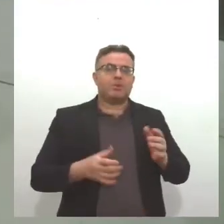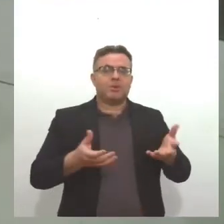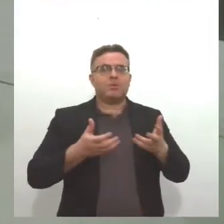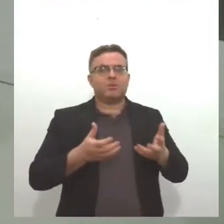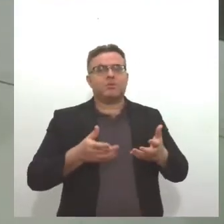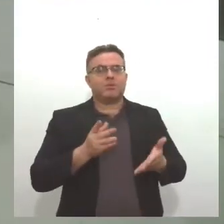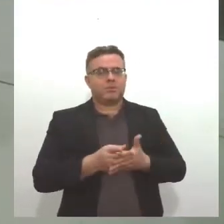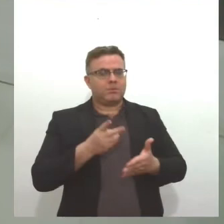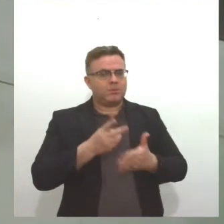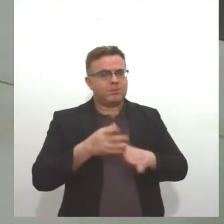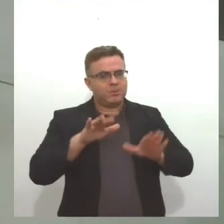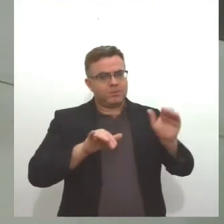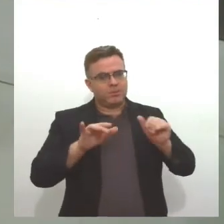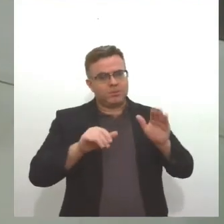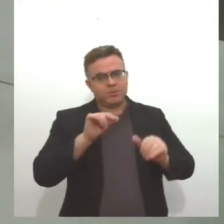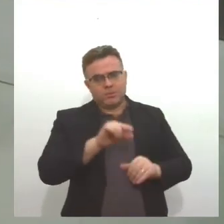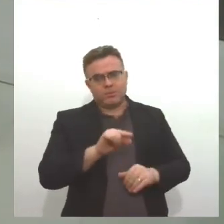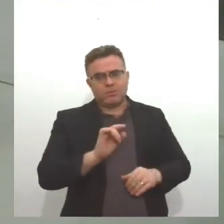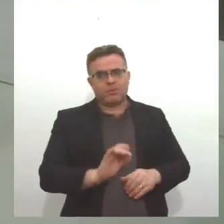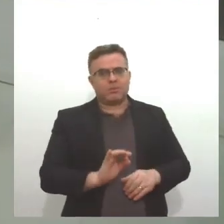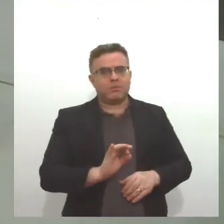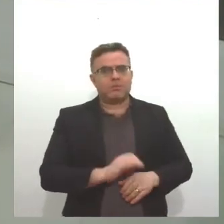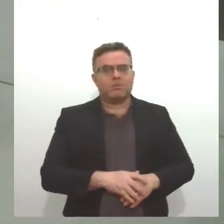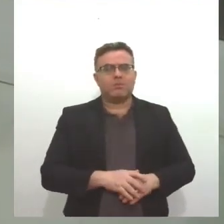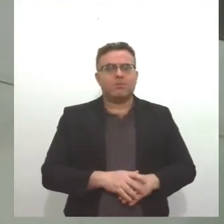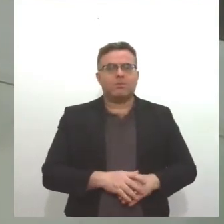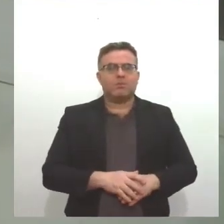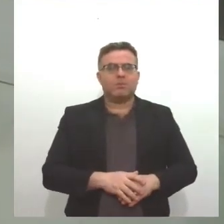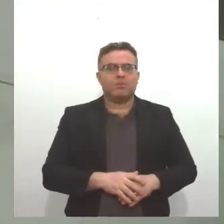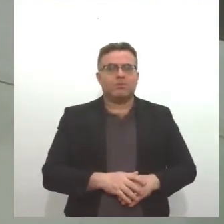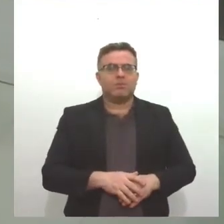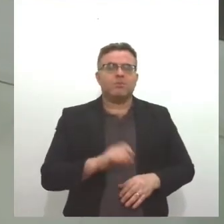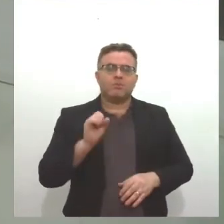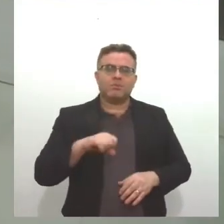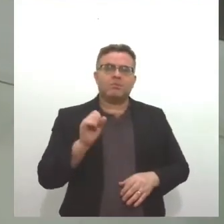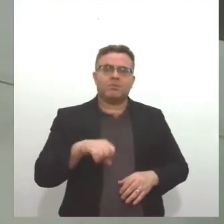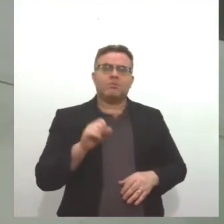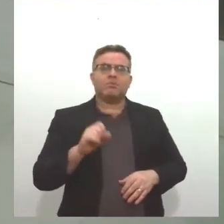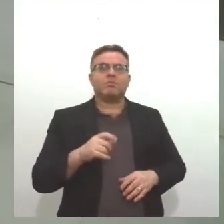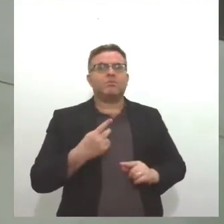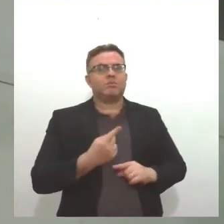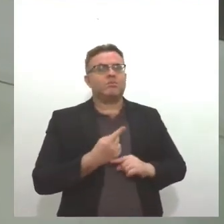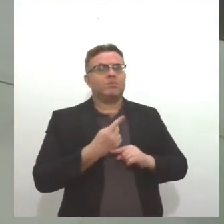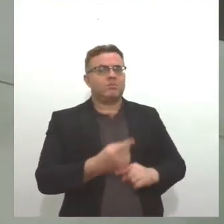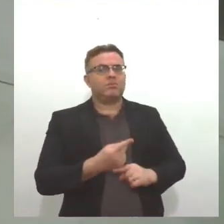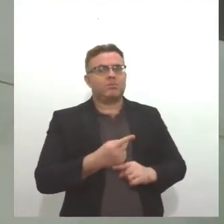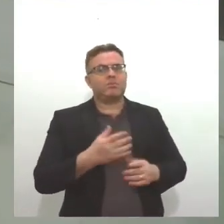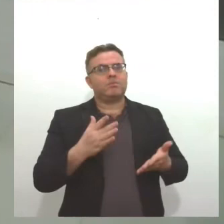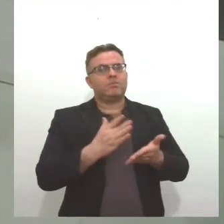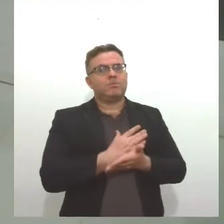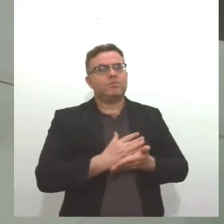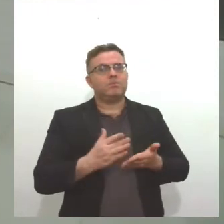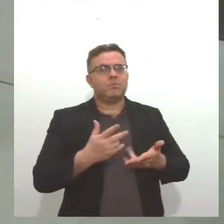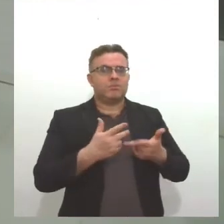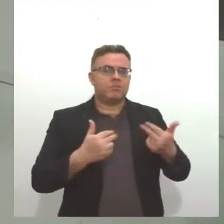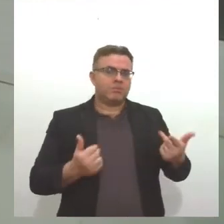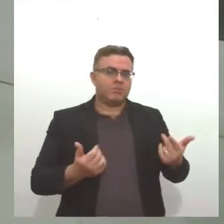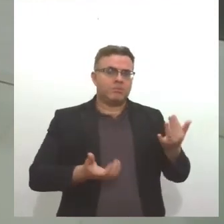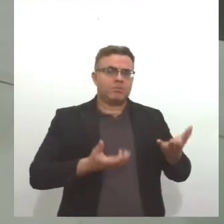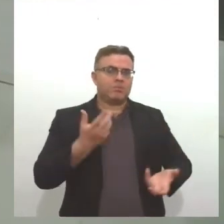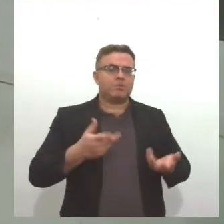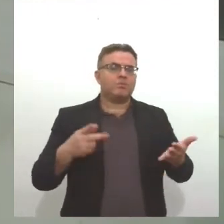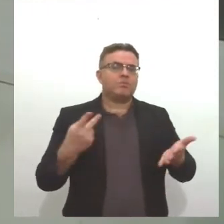frequência aqui no estado de Sergipe? Sim, está procurando, porque muitos, muitos incêndios estão acontecendo.